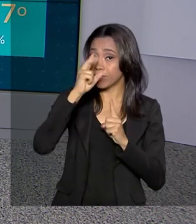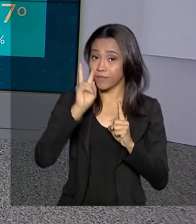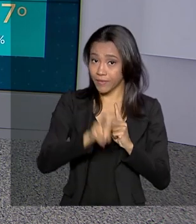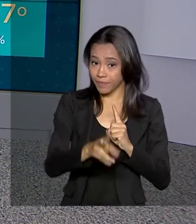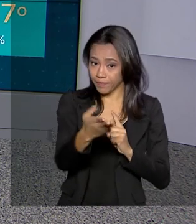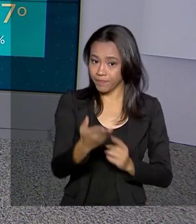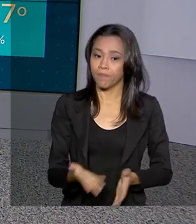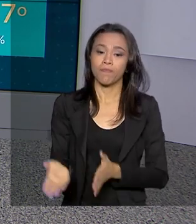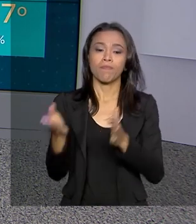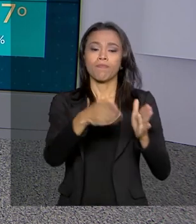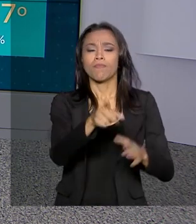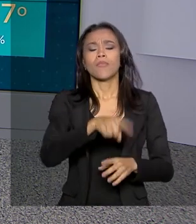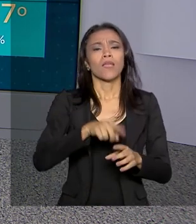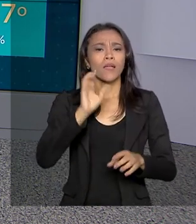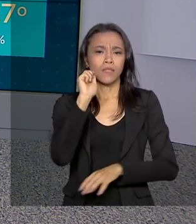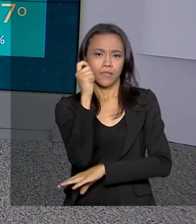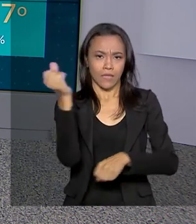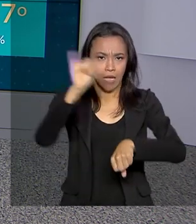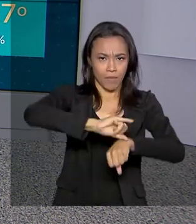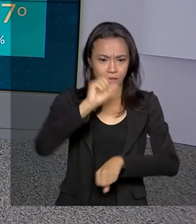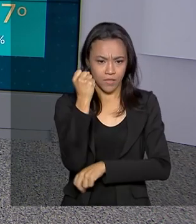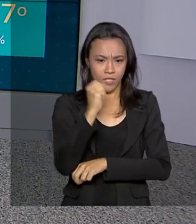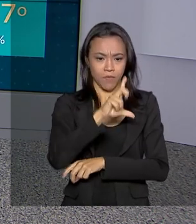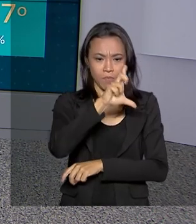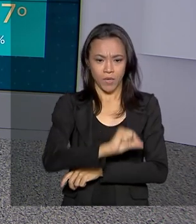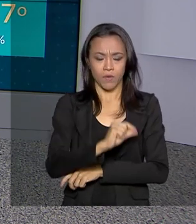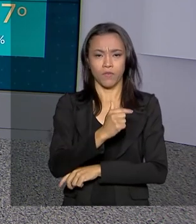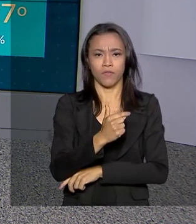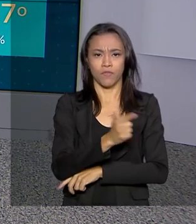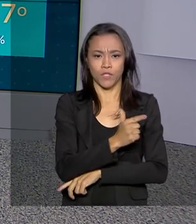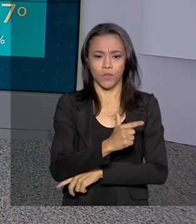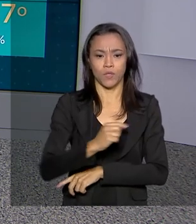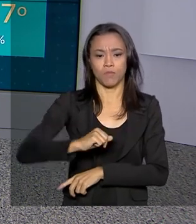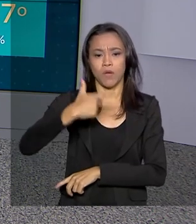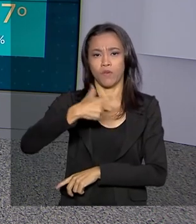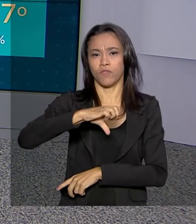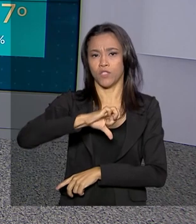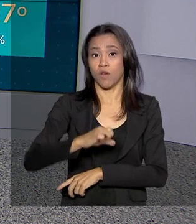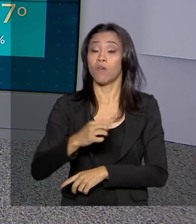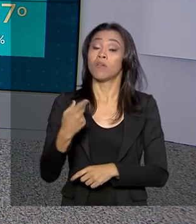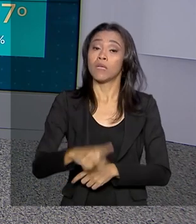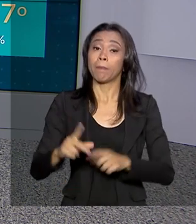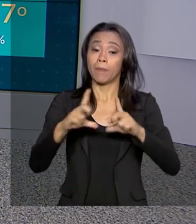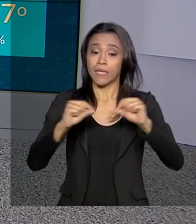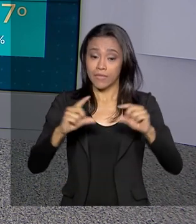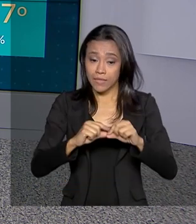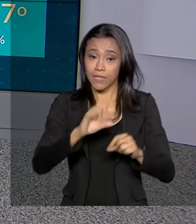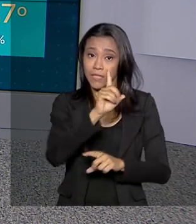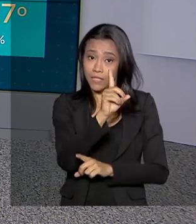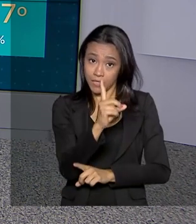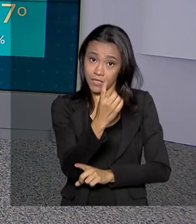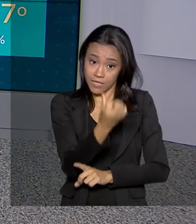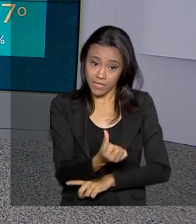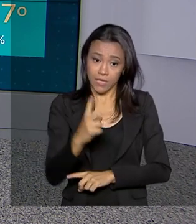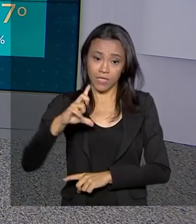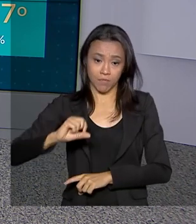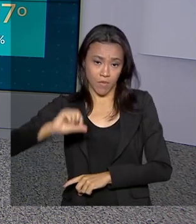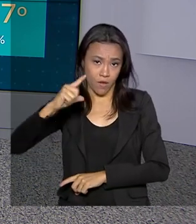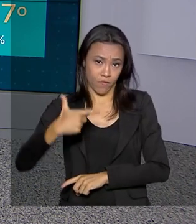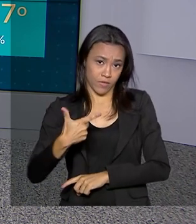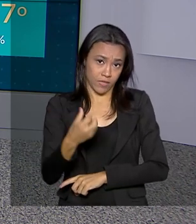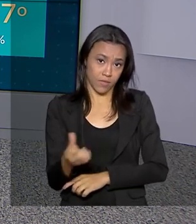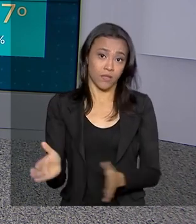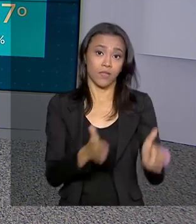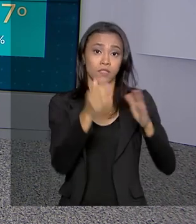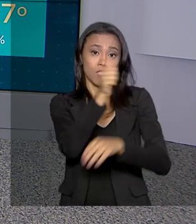Aracaju, os termômetros marcam mínima de 22, máxima de 29 graus. Em Brasília, mínima de 16, máxima de 26 e no Rio de Janeiro,